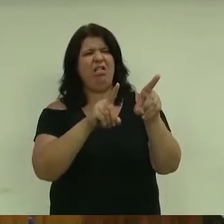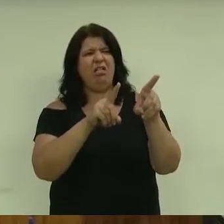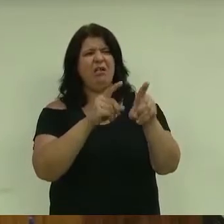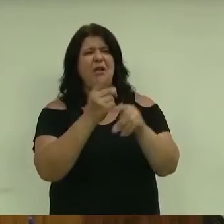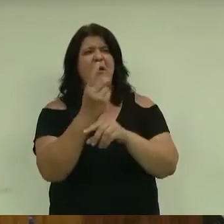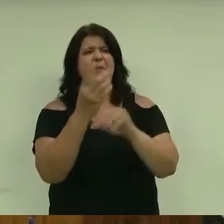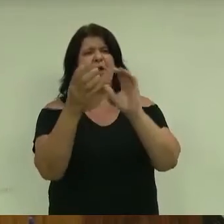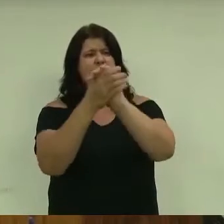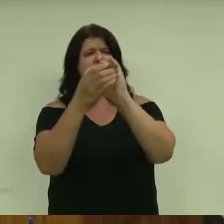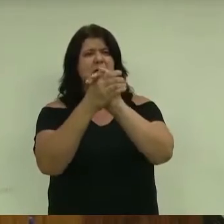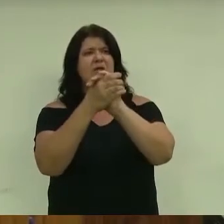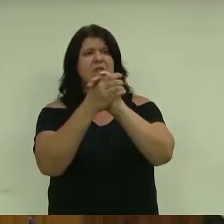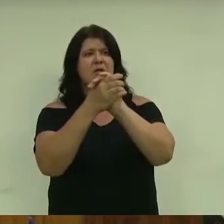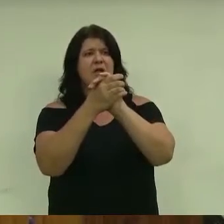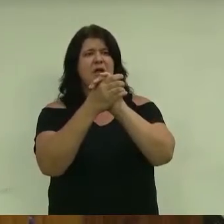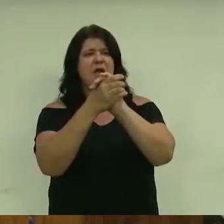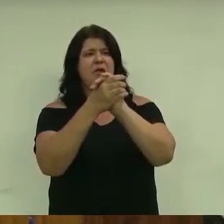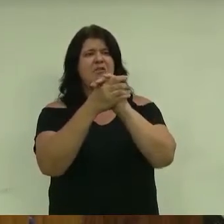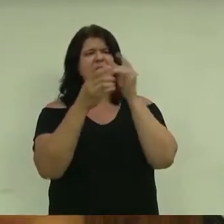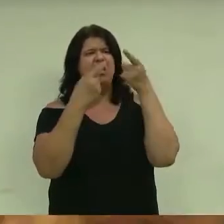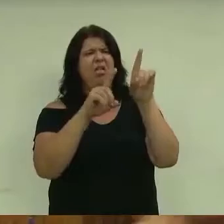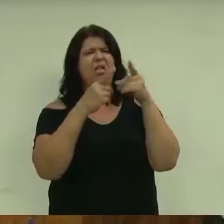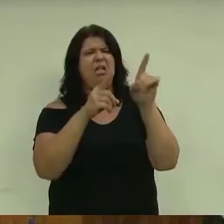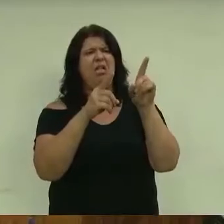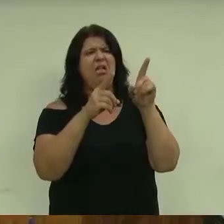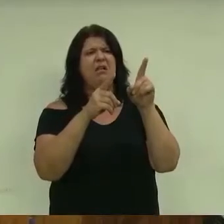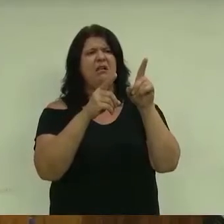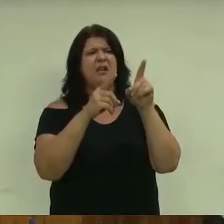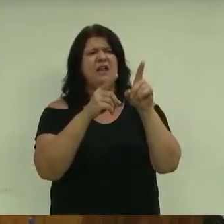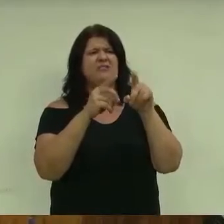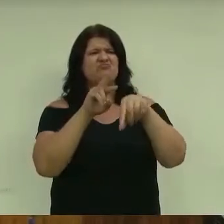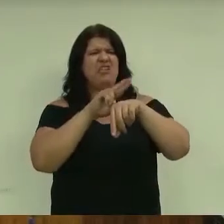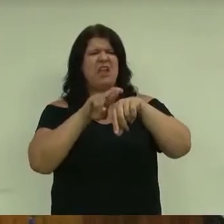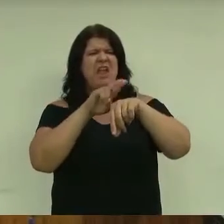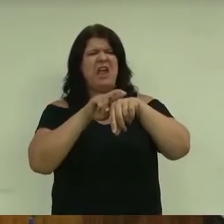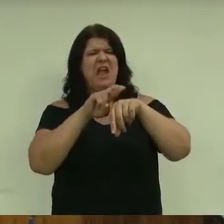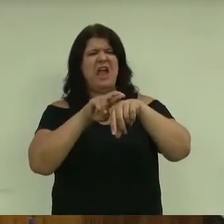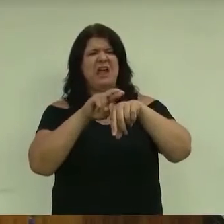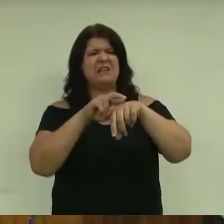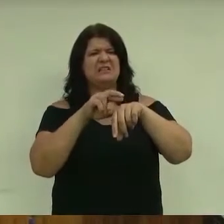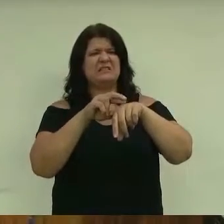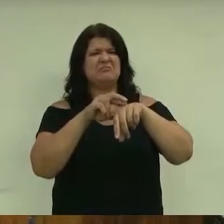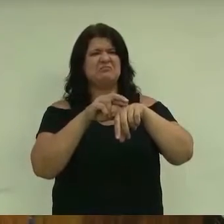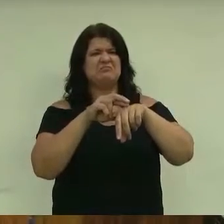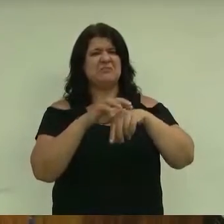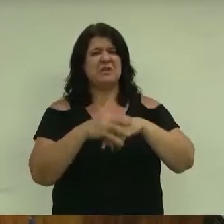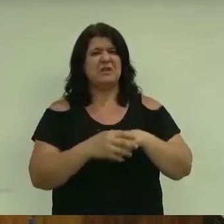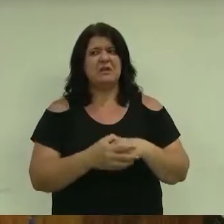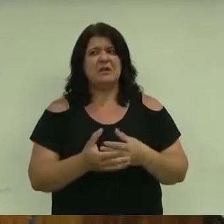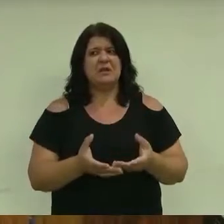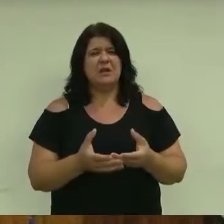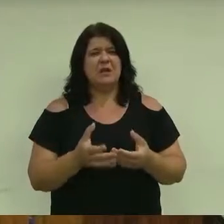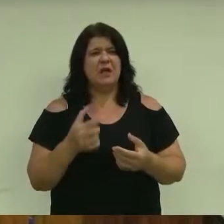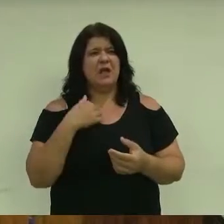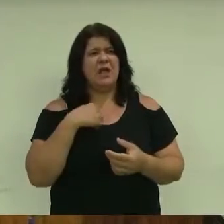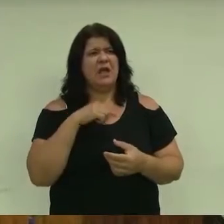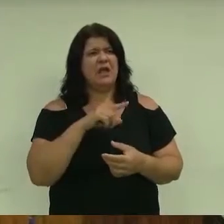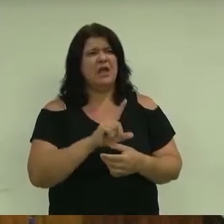desferindo ofensas racistas a esse casal. Eu, sinceramente, fiquei indignado, mas, de verdade, não é algo novo.